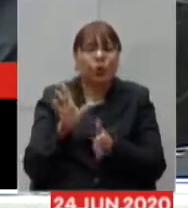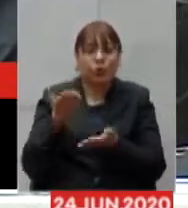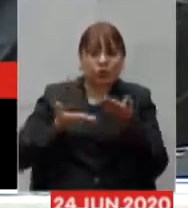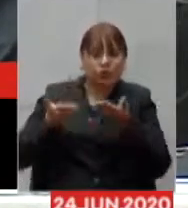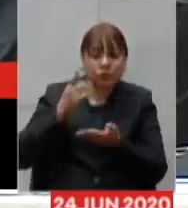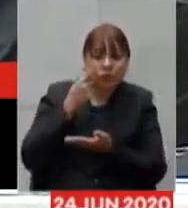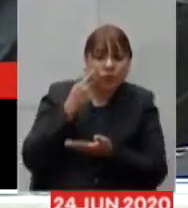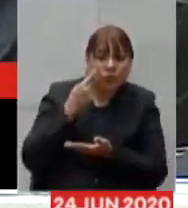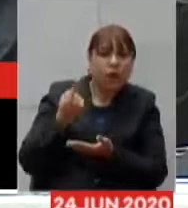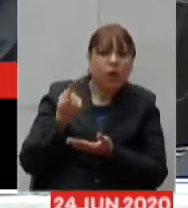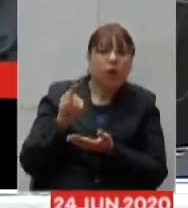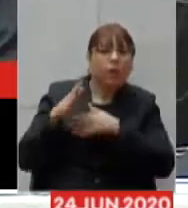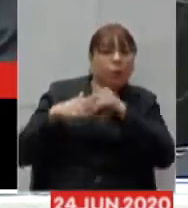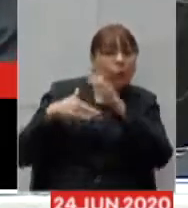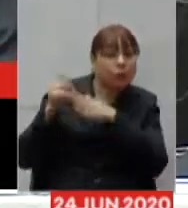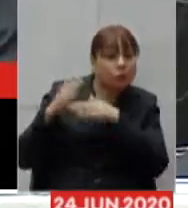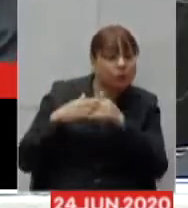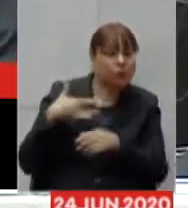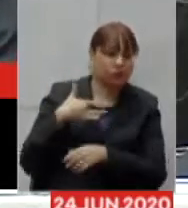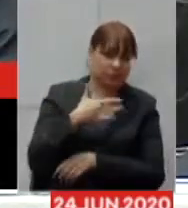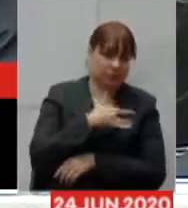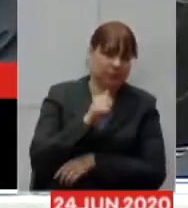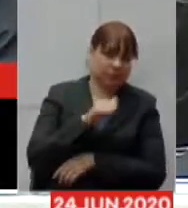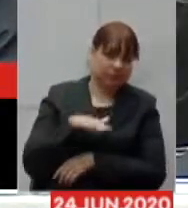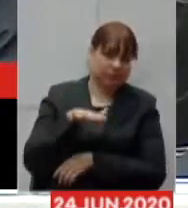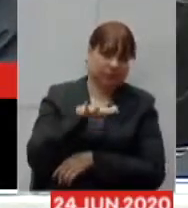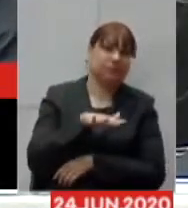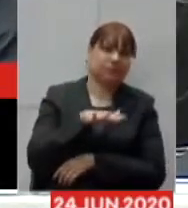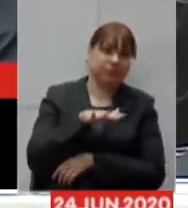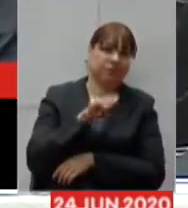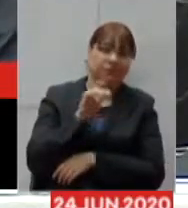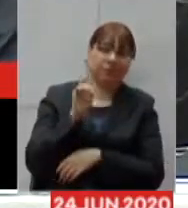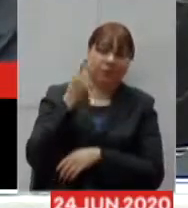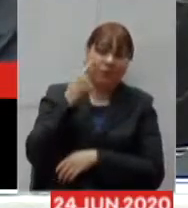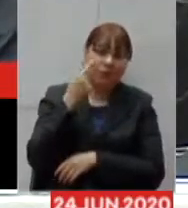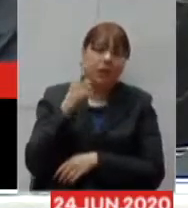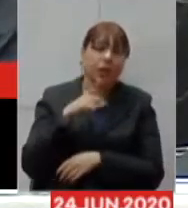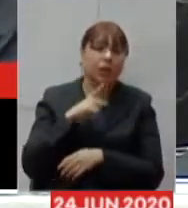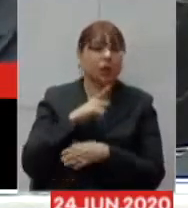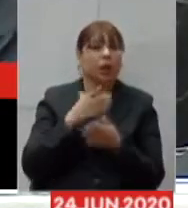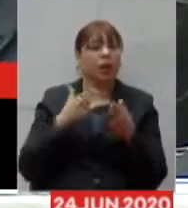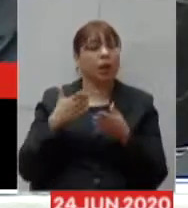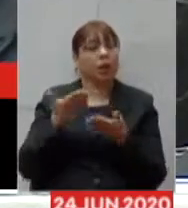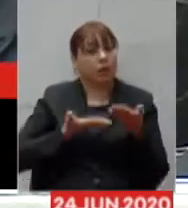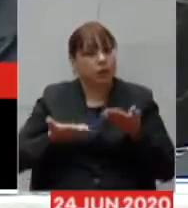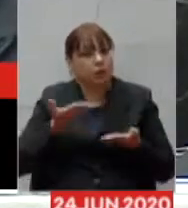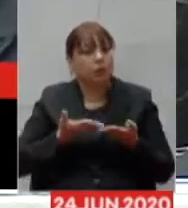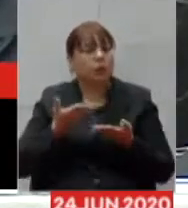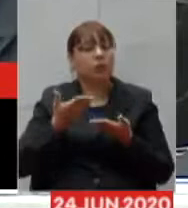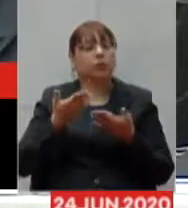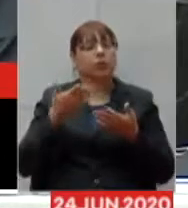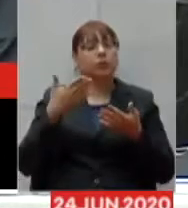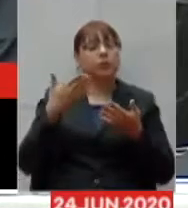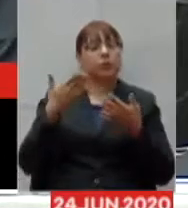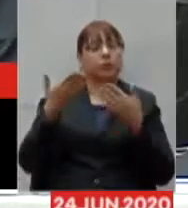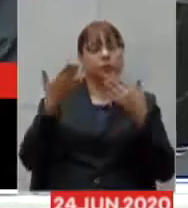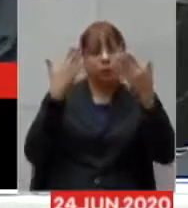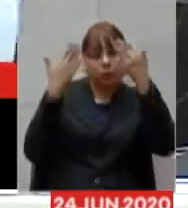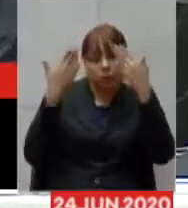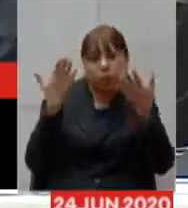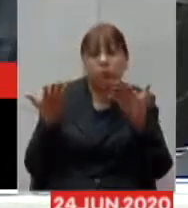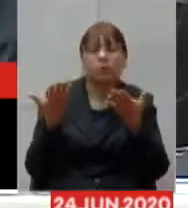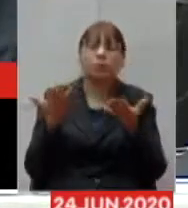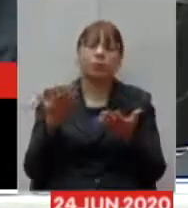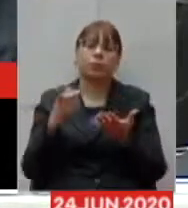Covid-19 então assim além disso também acompanhamento psicológico nesse ambulatório nós estamos ampliando o ambulatório